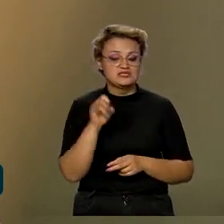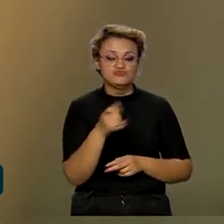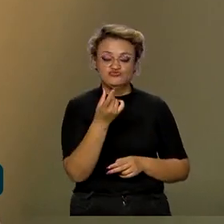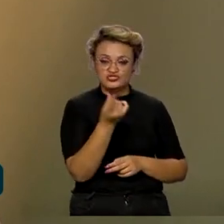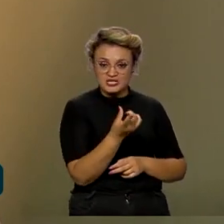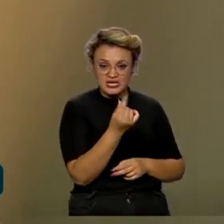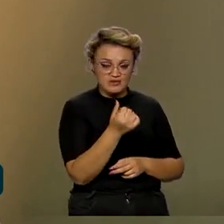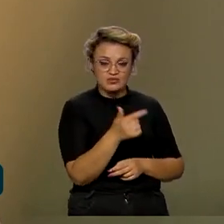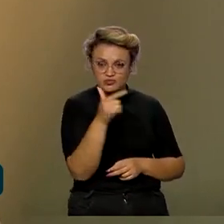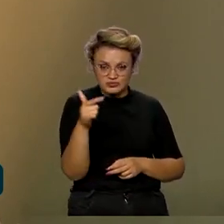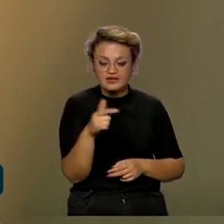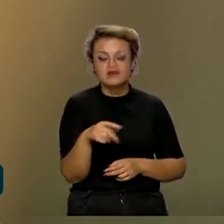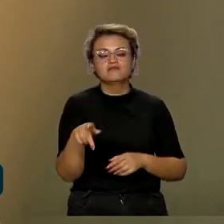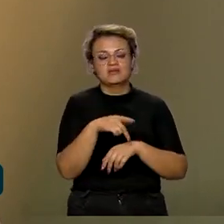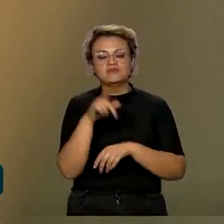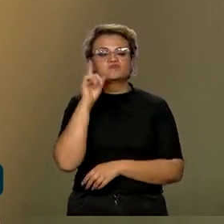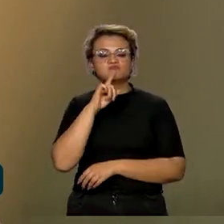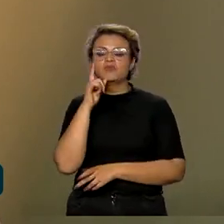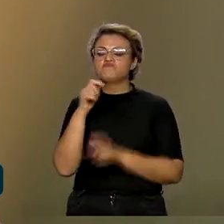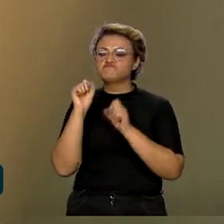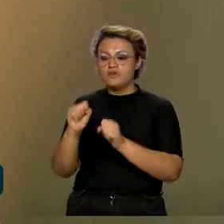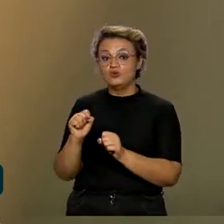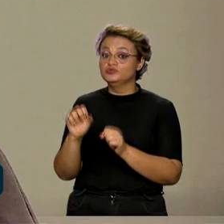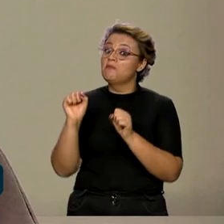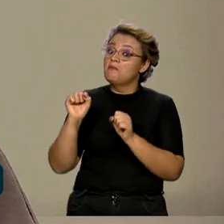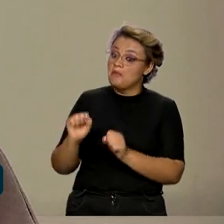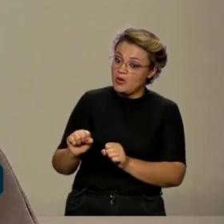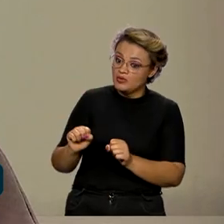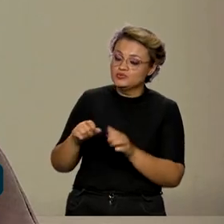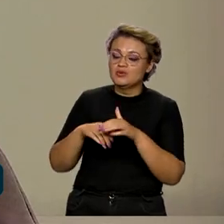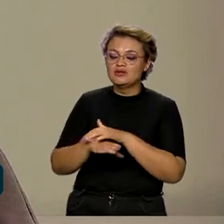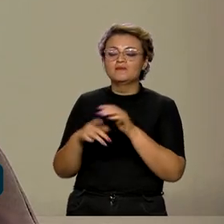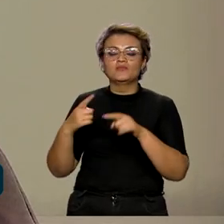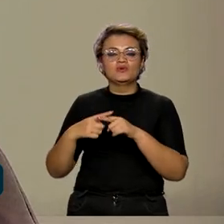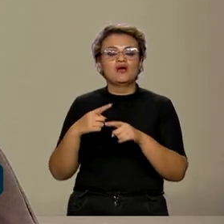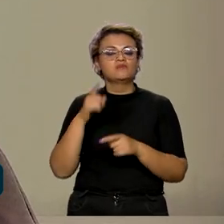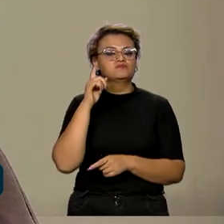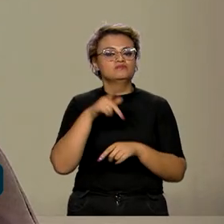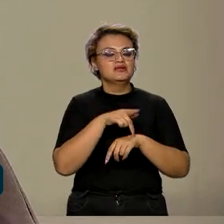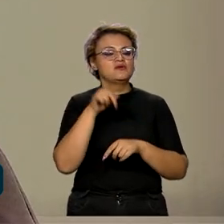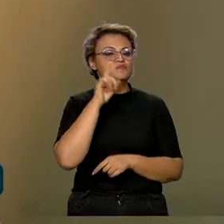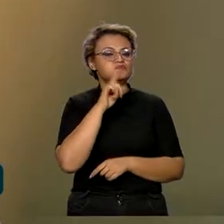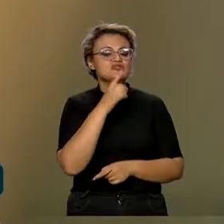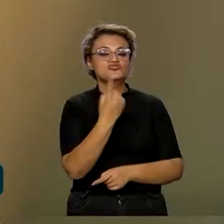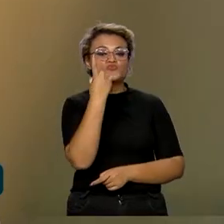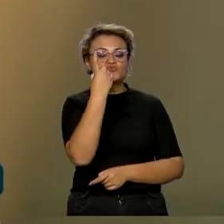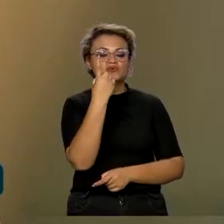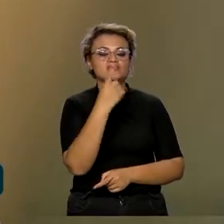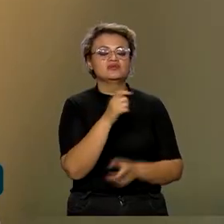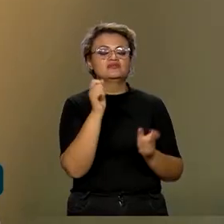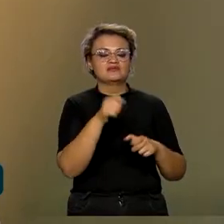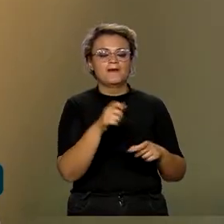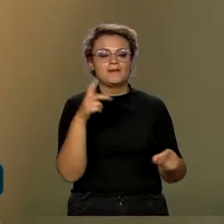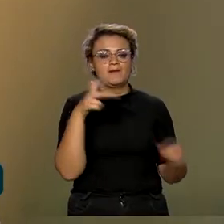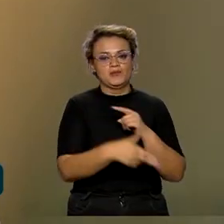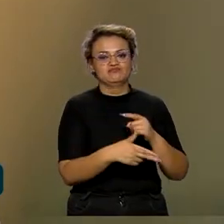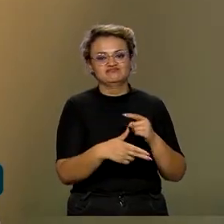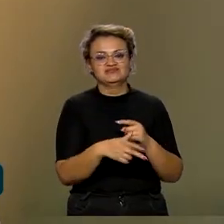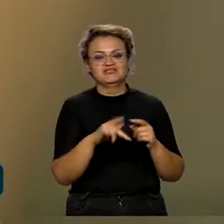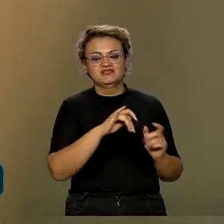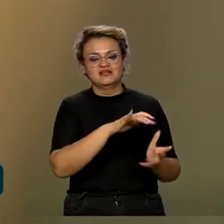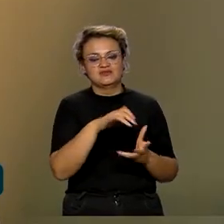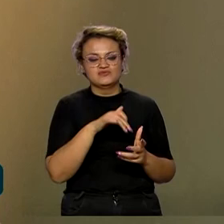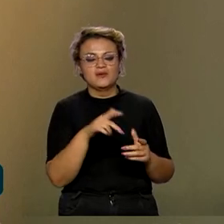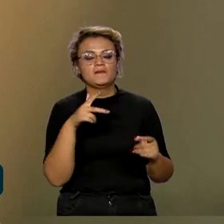tiver, os Estados Unidos podem colocar o dinheiro. Podem. Porque os Estados Unidos é o único país, de fato, que tem um poder de veto no Fundo Monetário Internacional